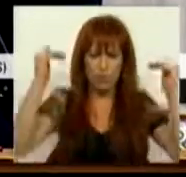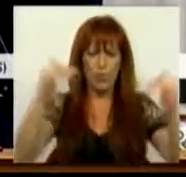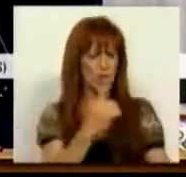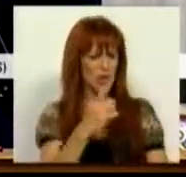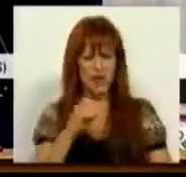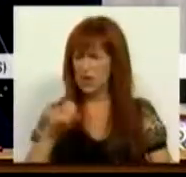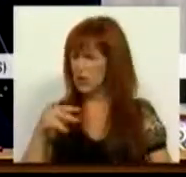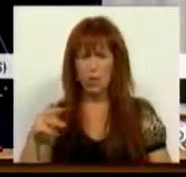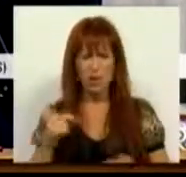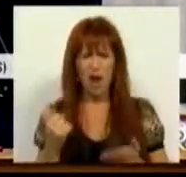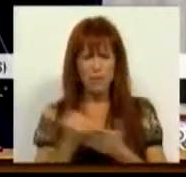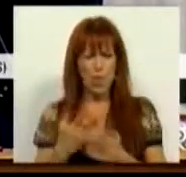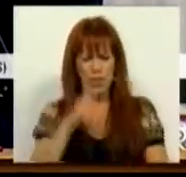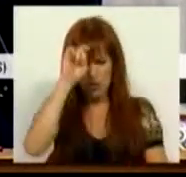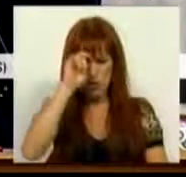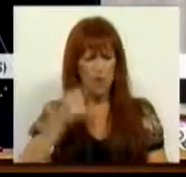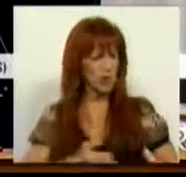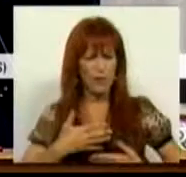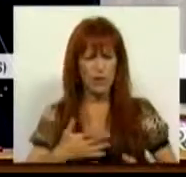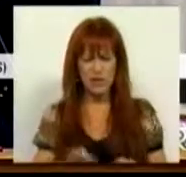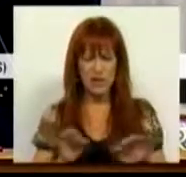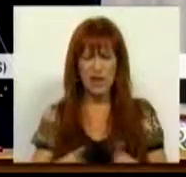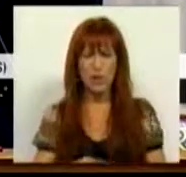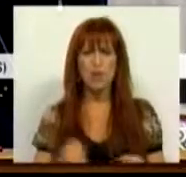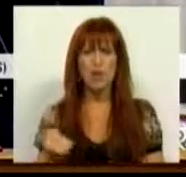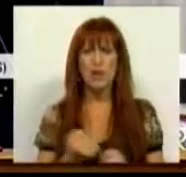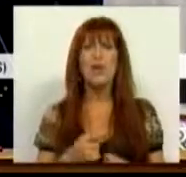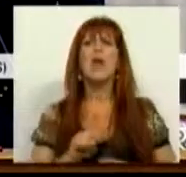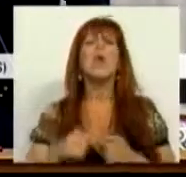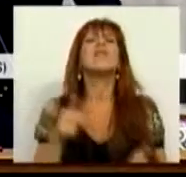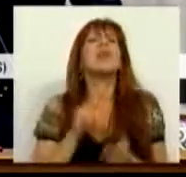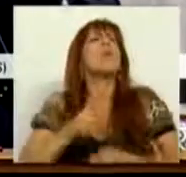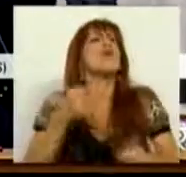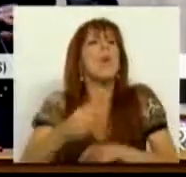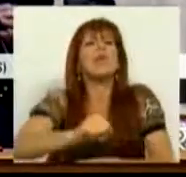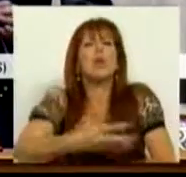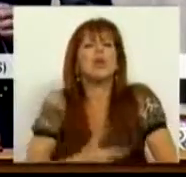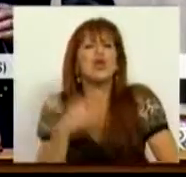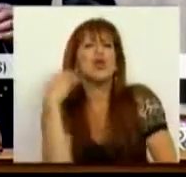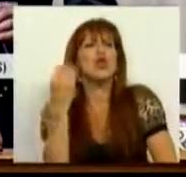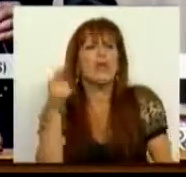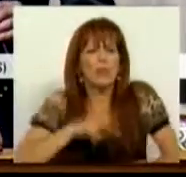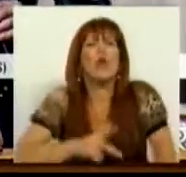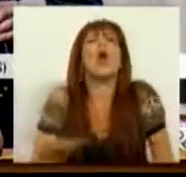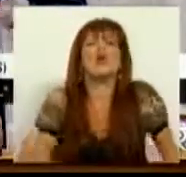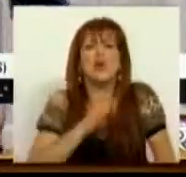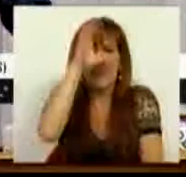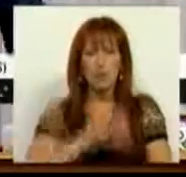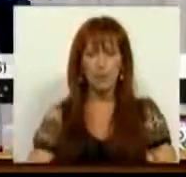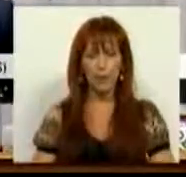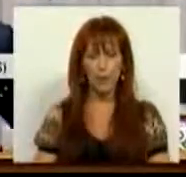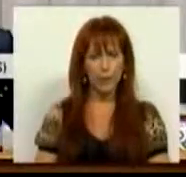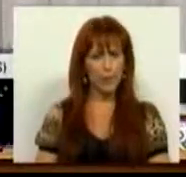600 euros de apoio aos estágios profissionais, bem como as idades. O que é que está à espera para combater o desemprego jovem em Portugal, Sr. Ministro?